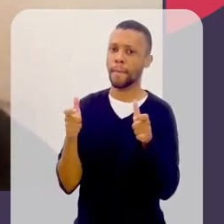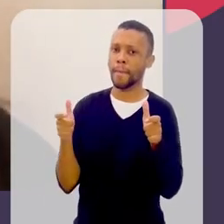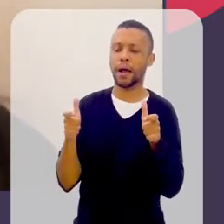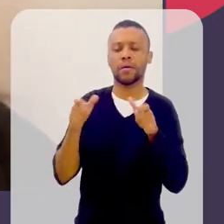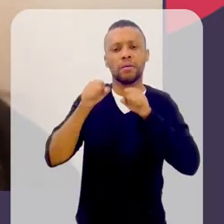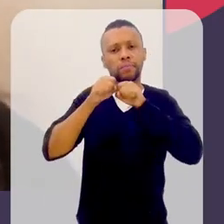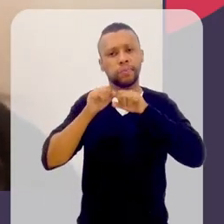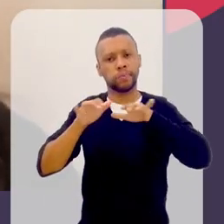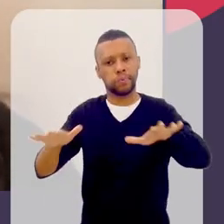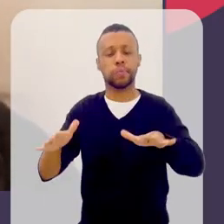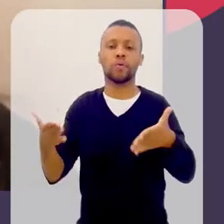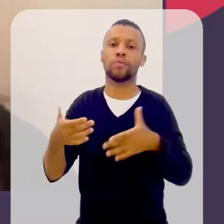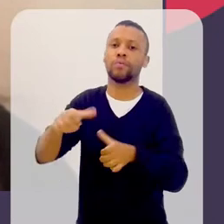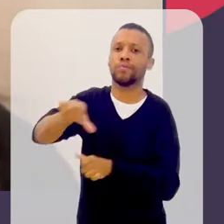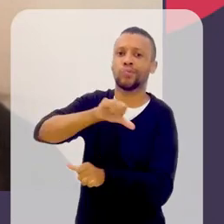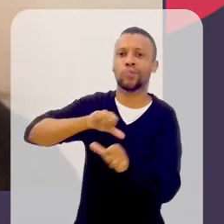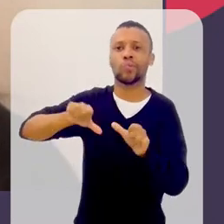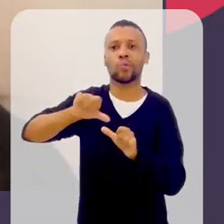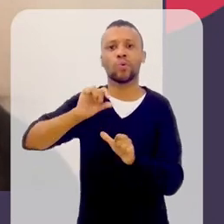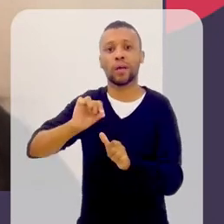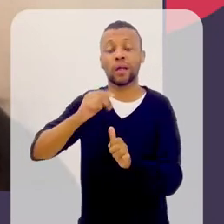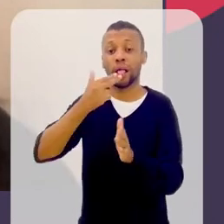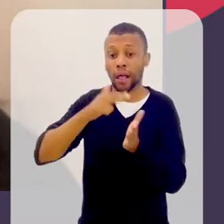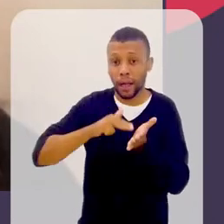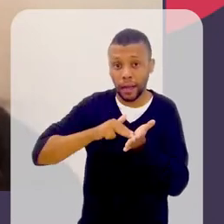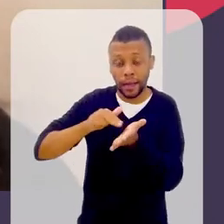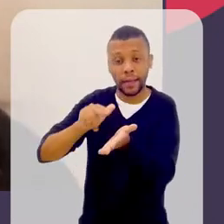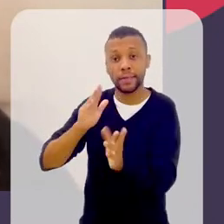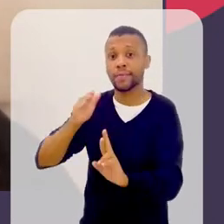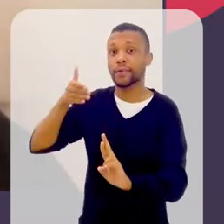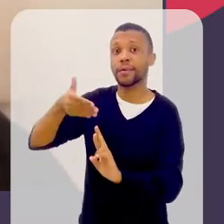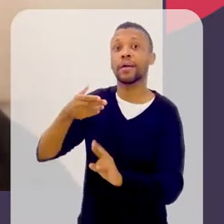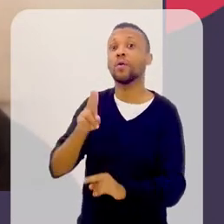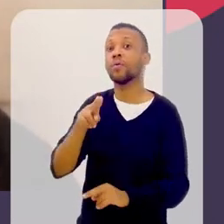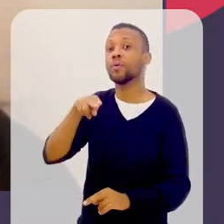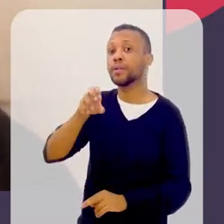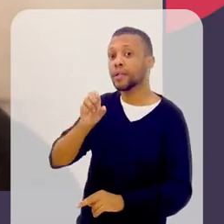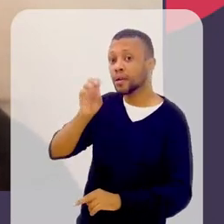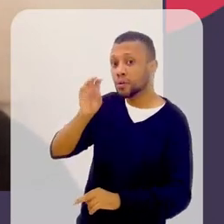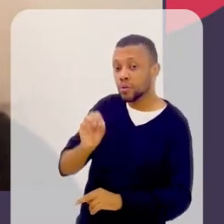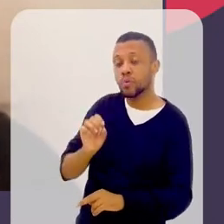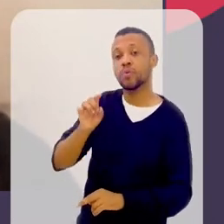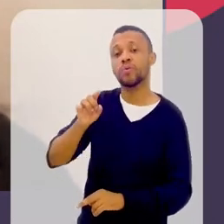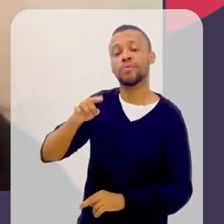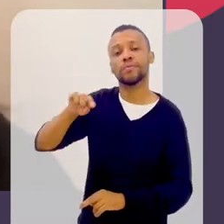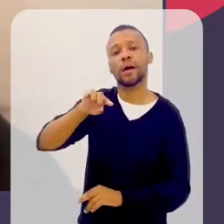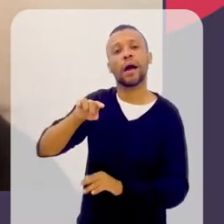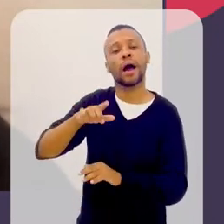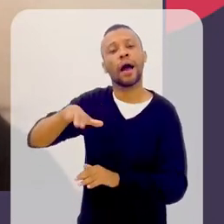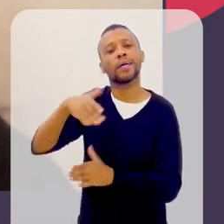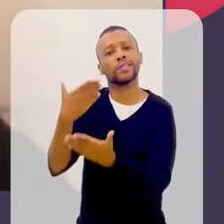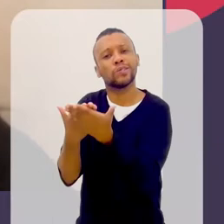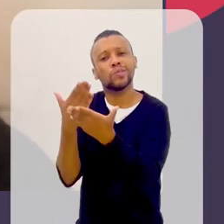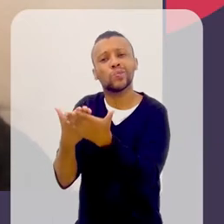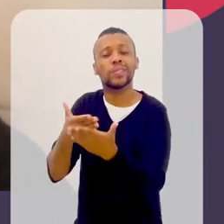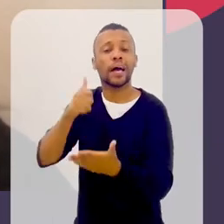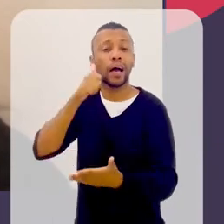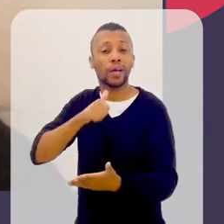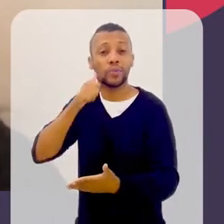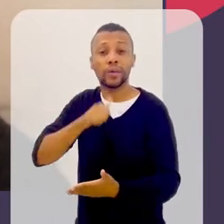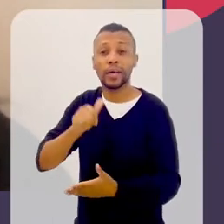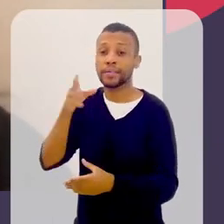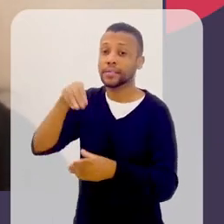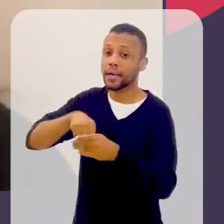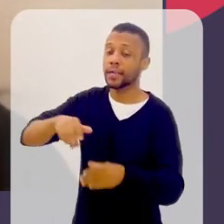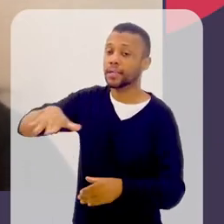expandiu e ele se tornou a Cátedra Unesco para a História das Mulheres na Filosofia, Ciências e Cultura.